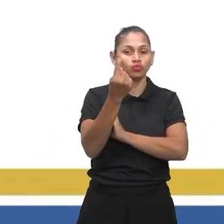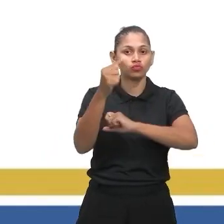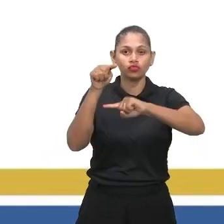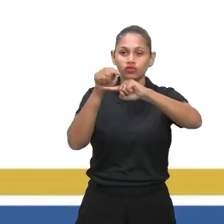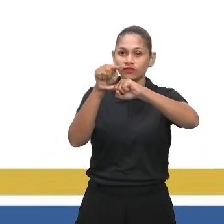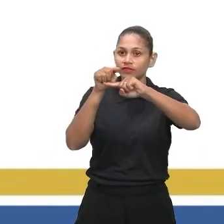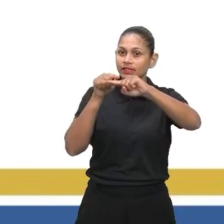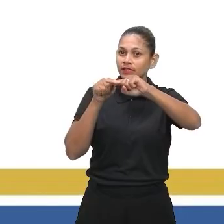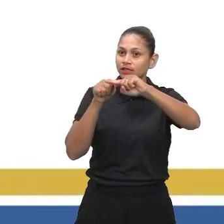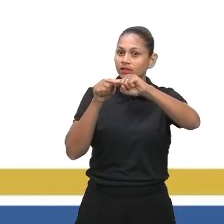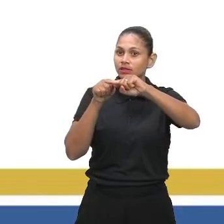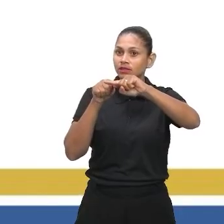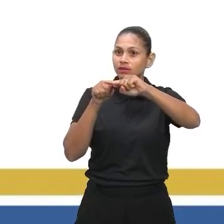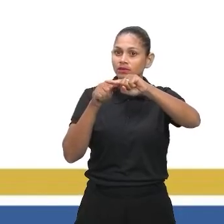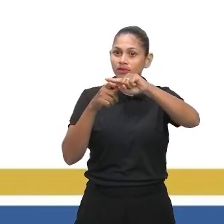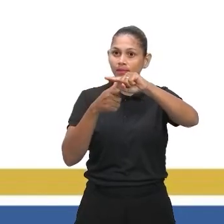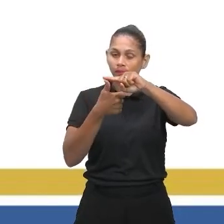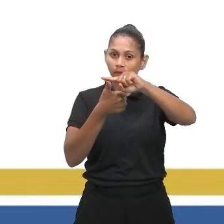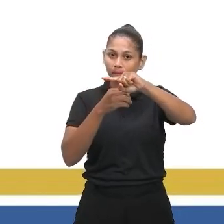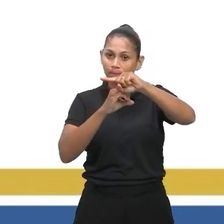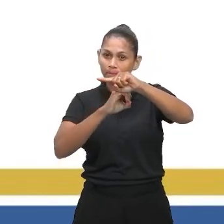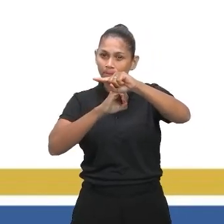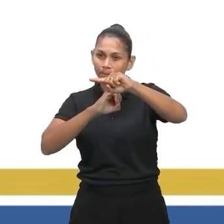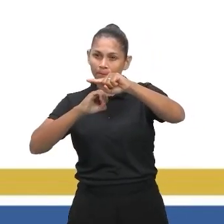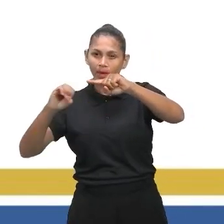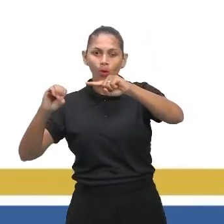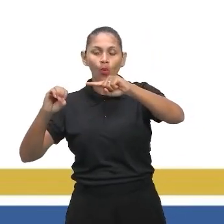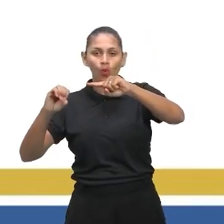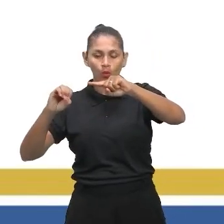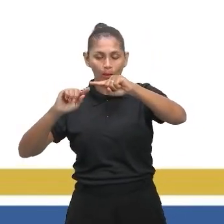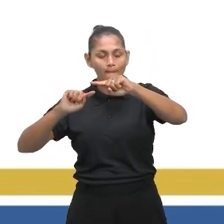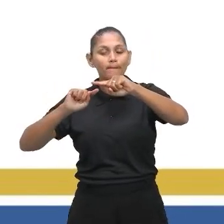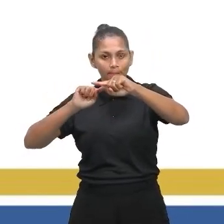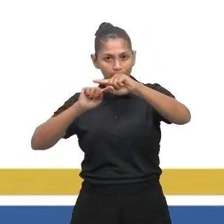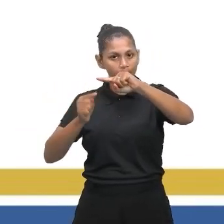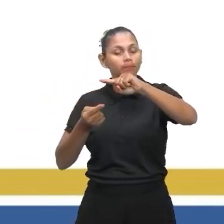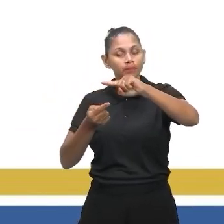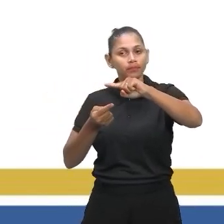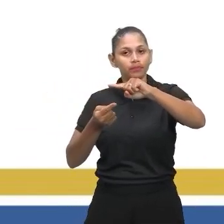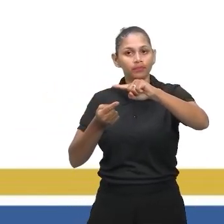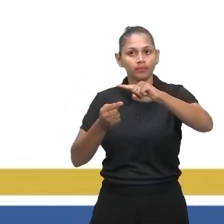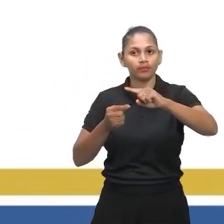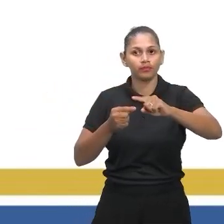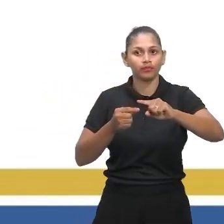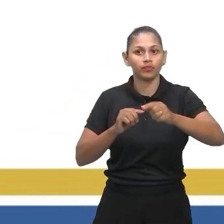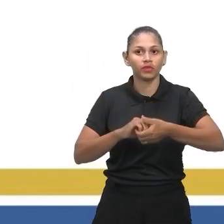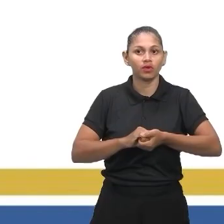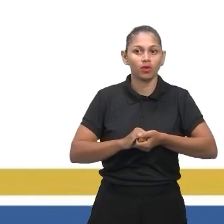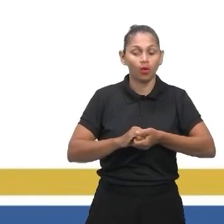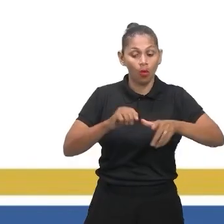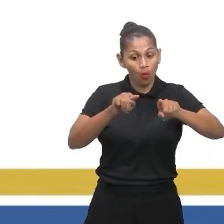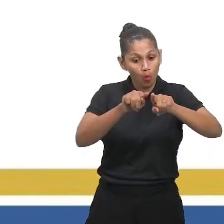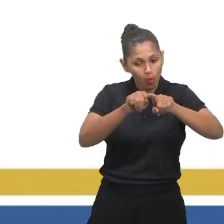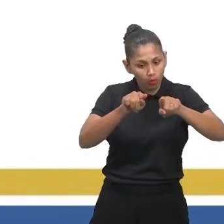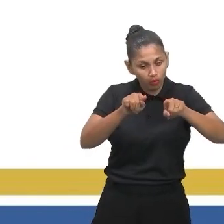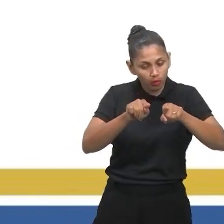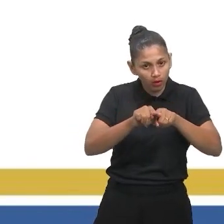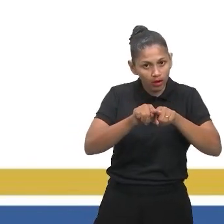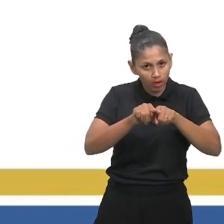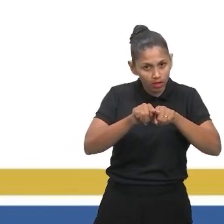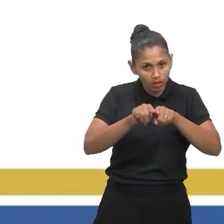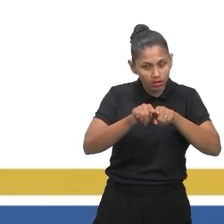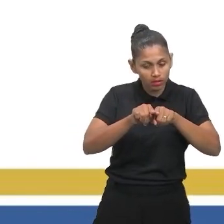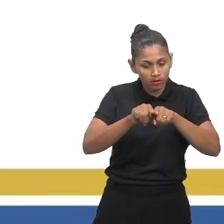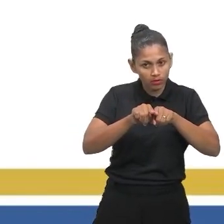planta, uma área circular com diâmetros de 8 cm foi destinada para a construção de uma praça. Eu quero saber qual o